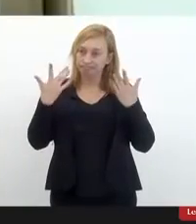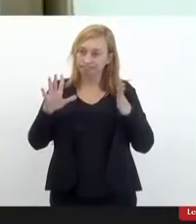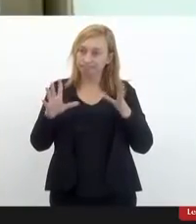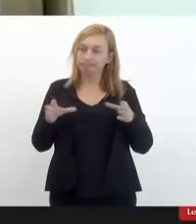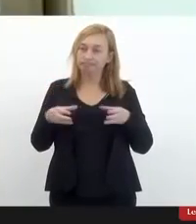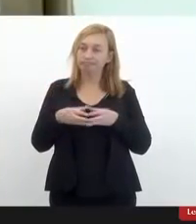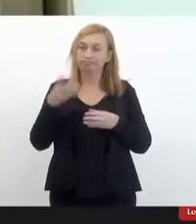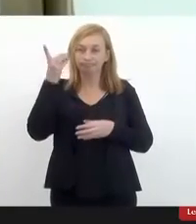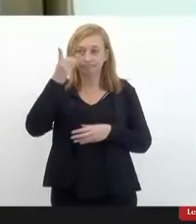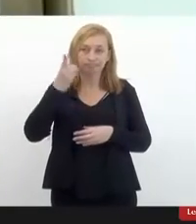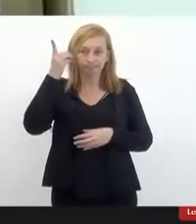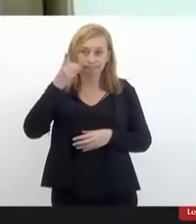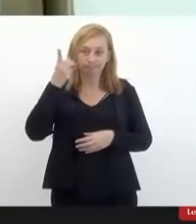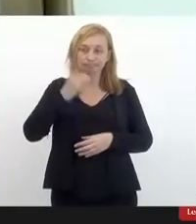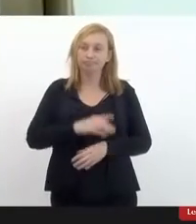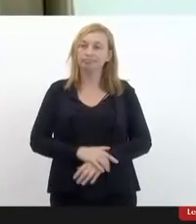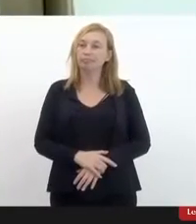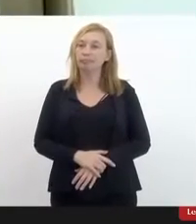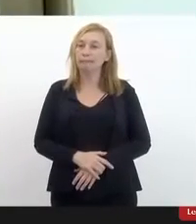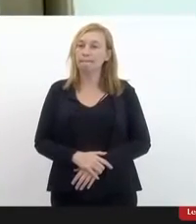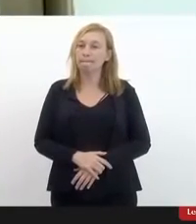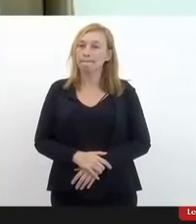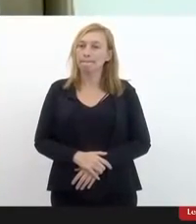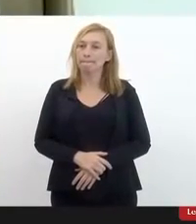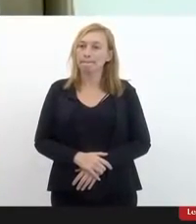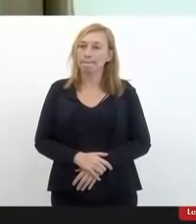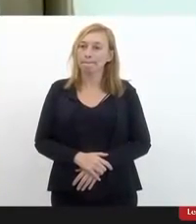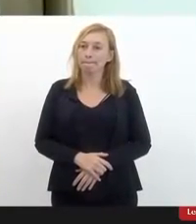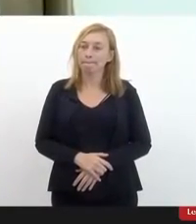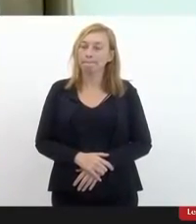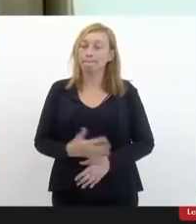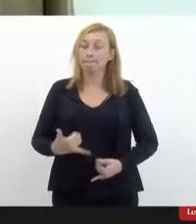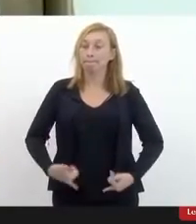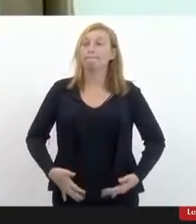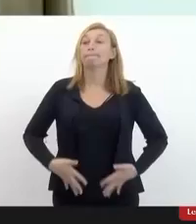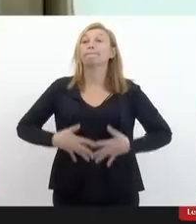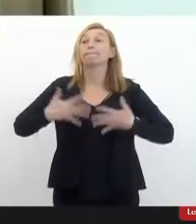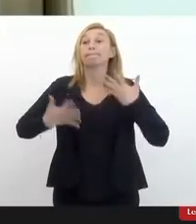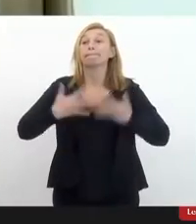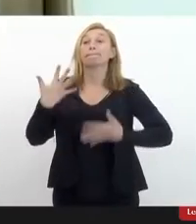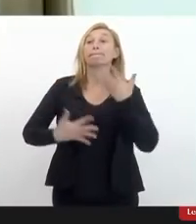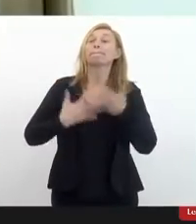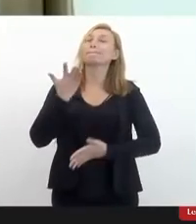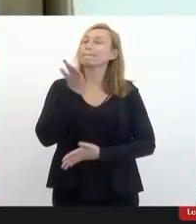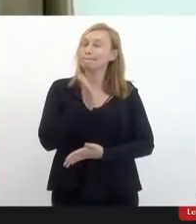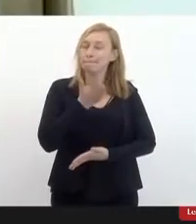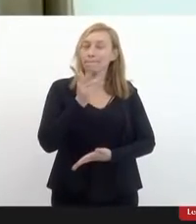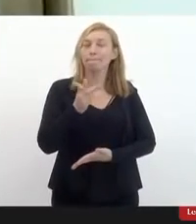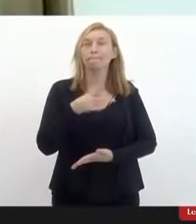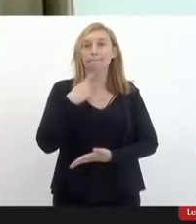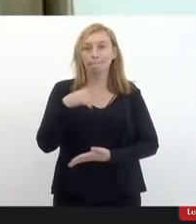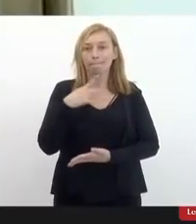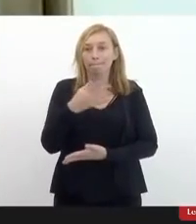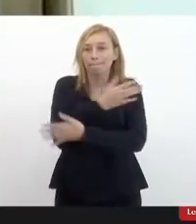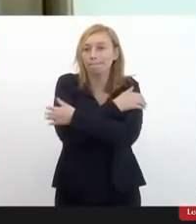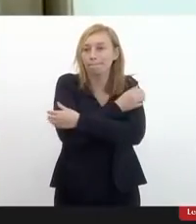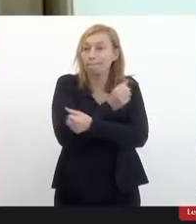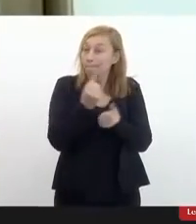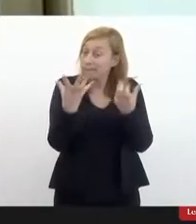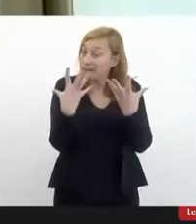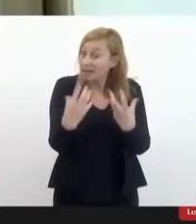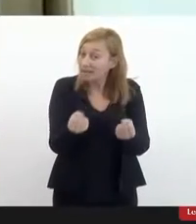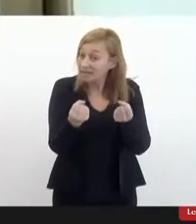parlamento, né? E me sentir feliz, porque, como eu já falei, além de abraçar uma